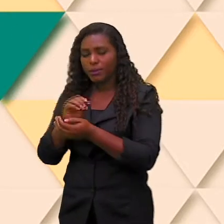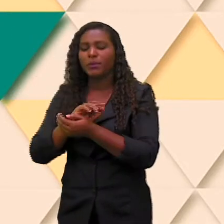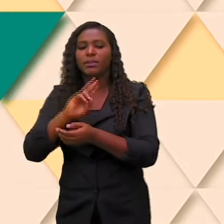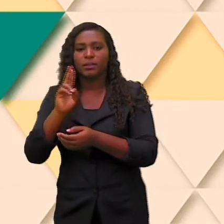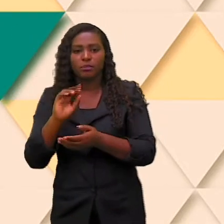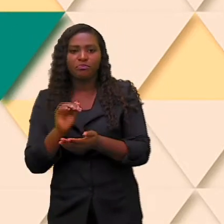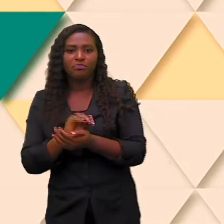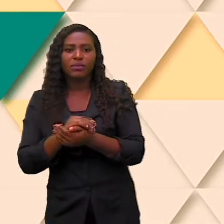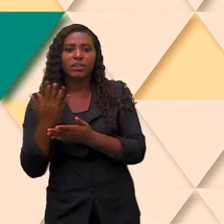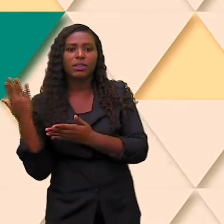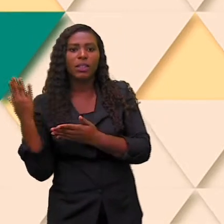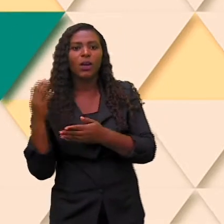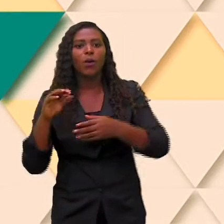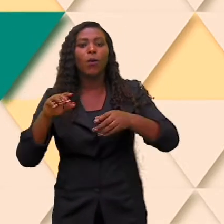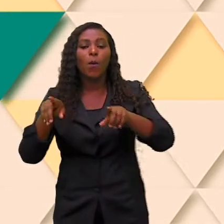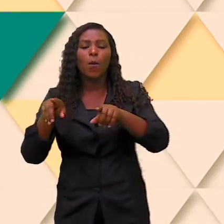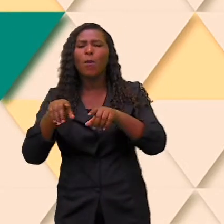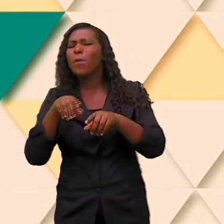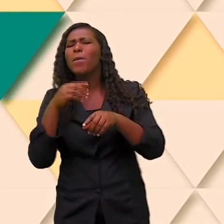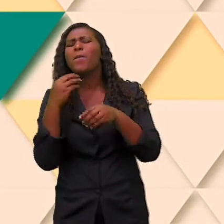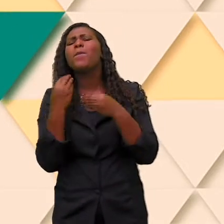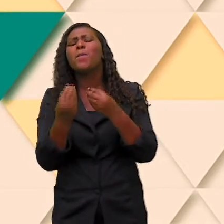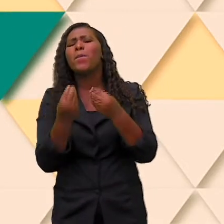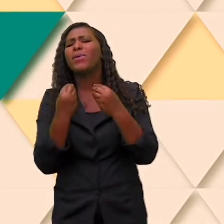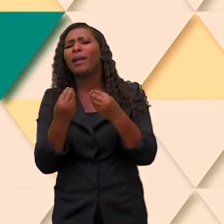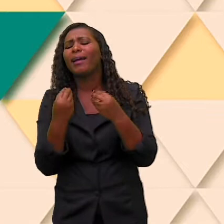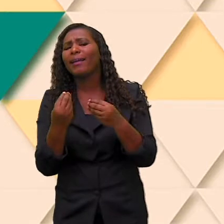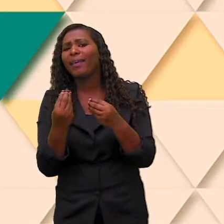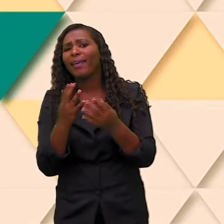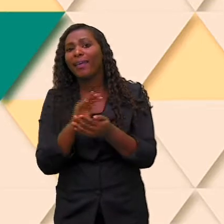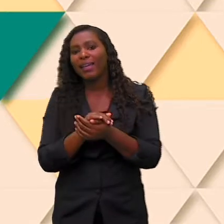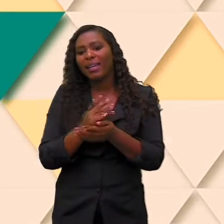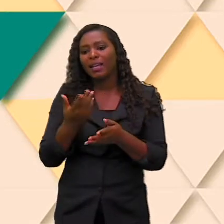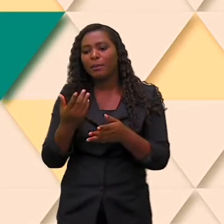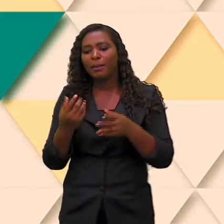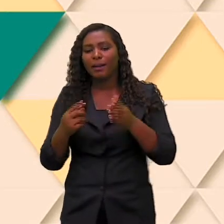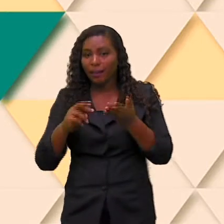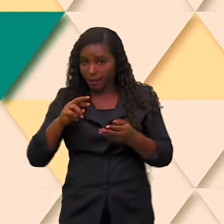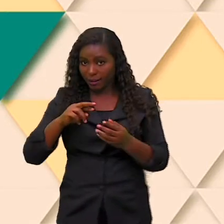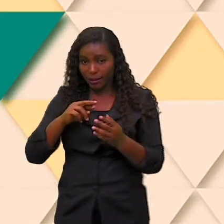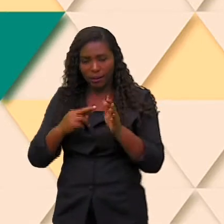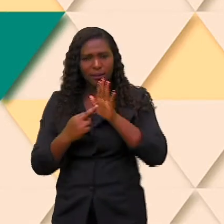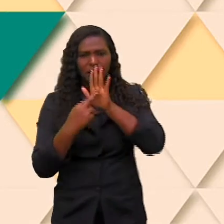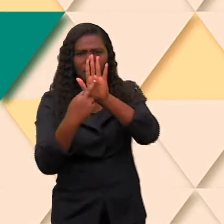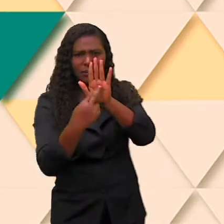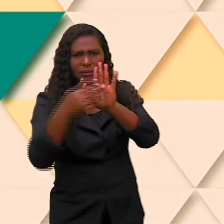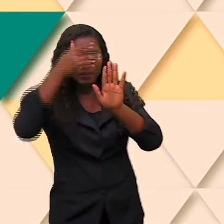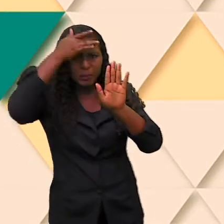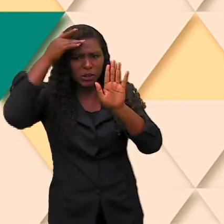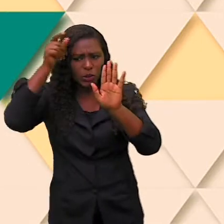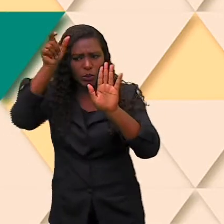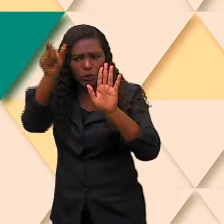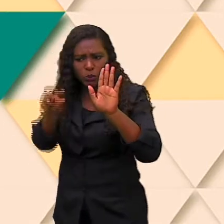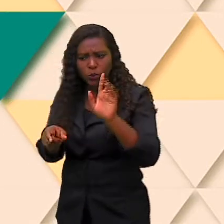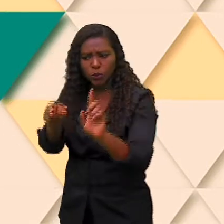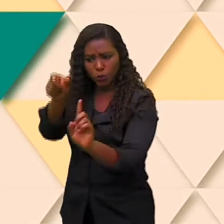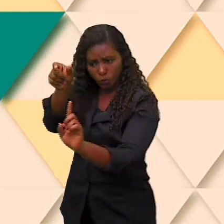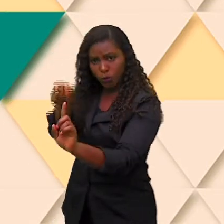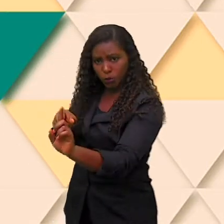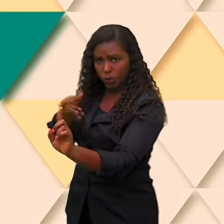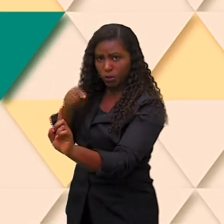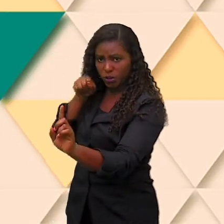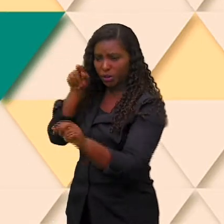irá representar a mesma pessoa do sujeito. Então, nós teremos um verbo que estará